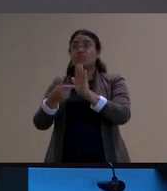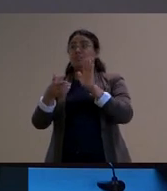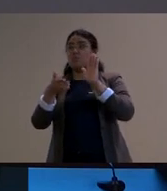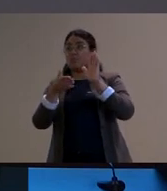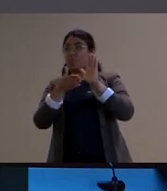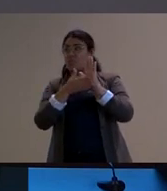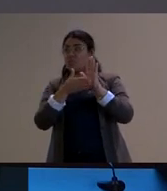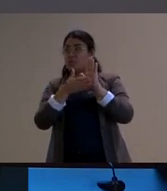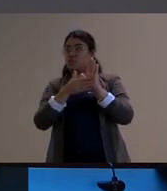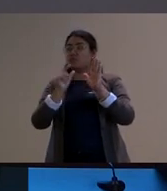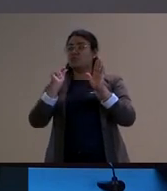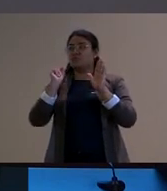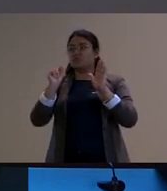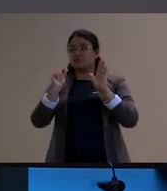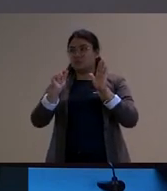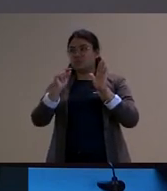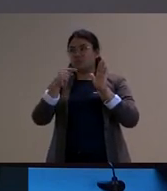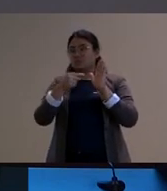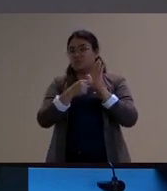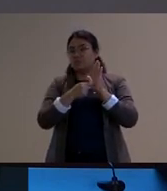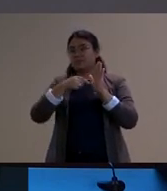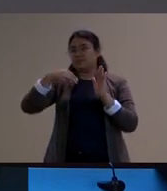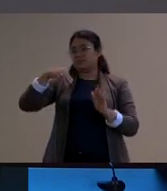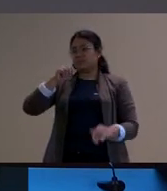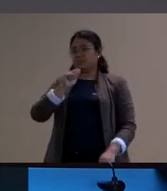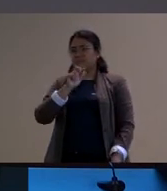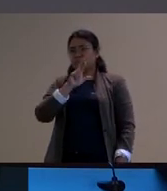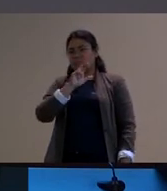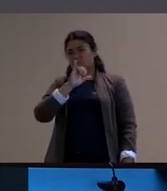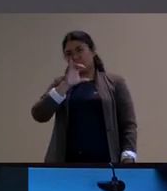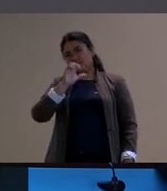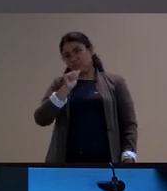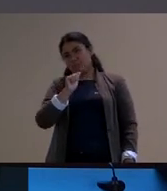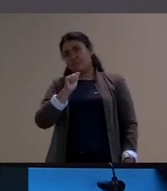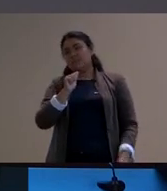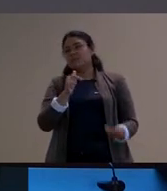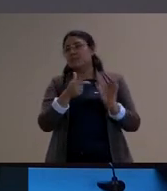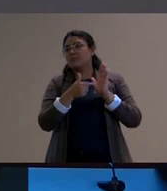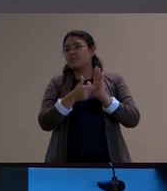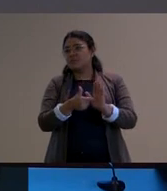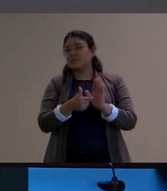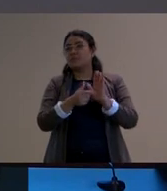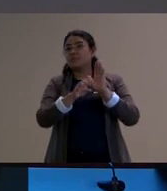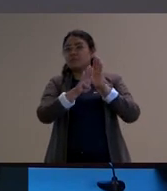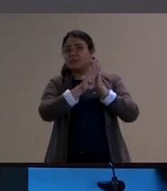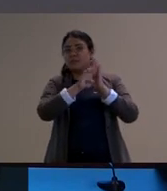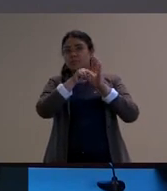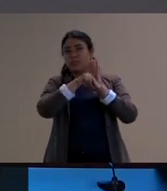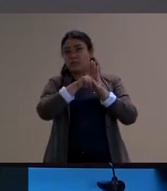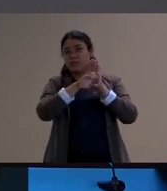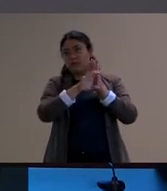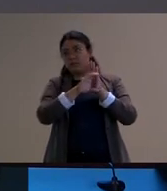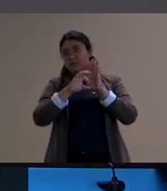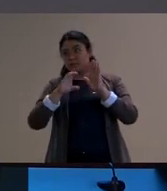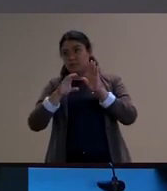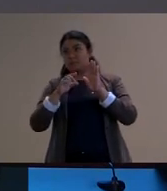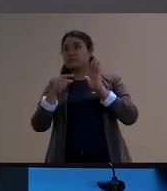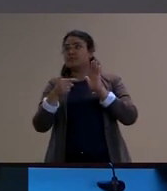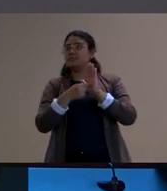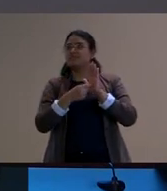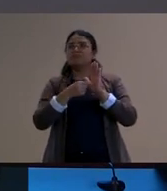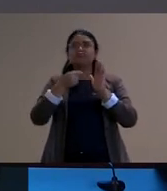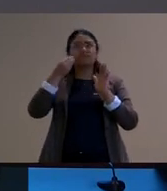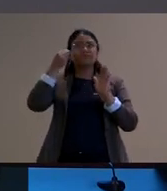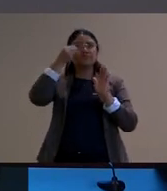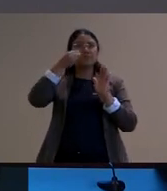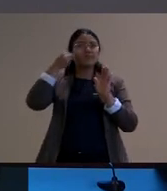na leitura que a Márcia faz lá da base da ideia de experimento